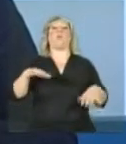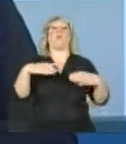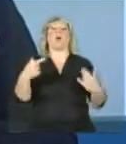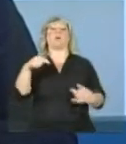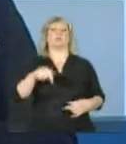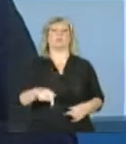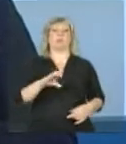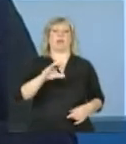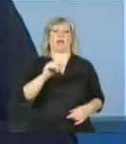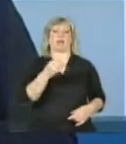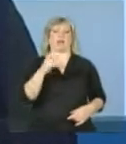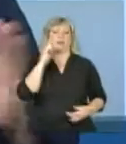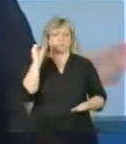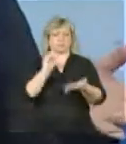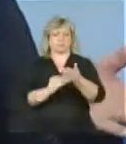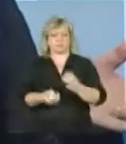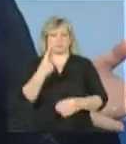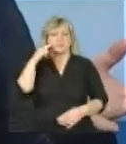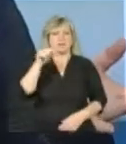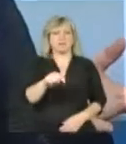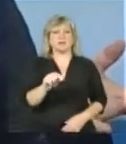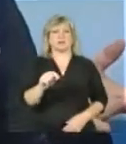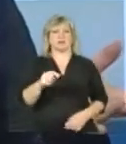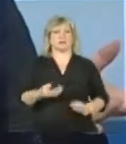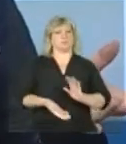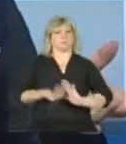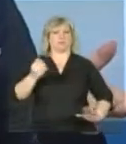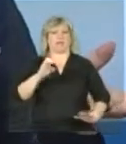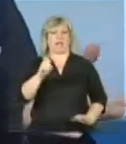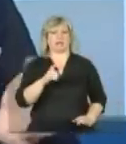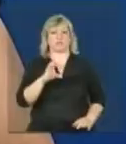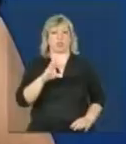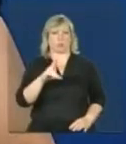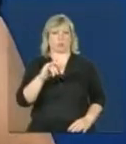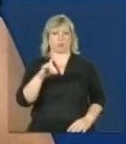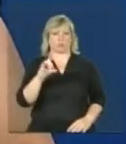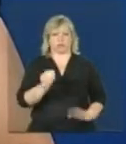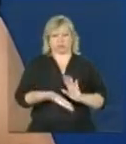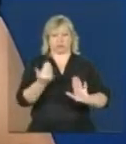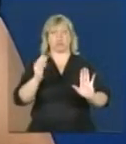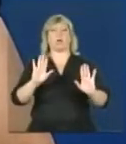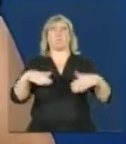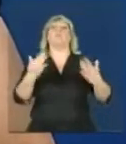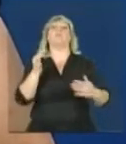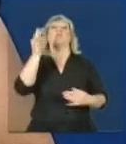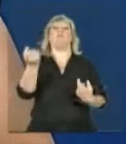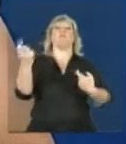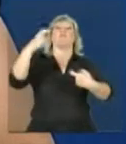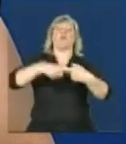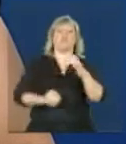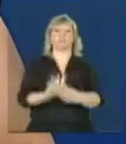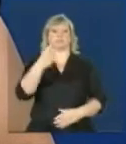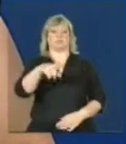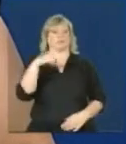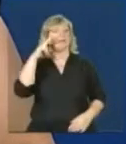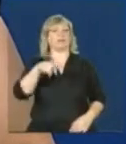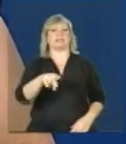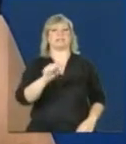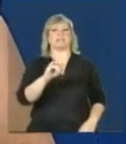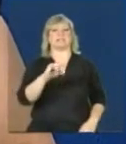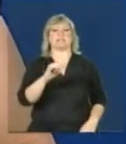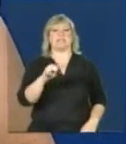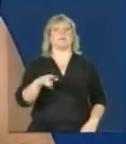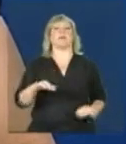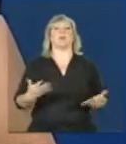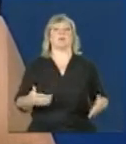excluído, quanto tempo depois ele volta a aparecer no sistema? Bom, o cadastro excluído é um